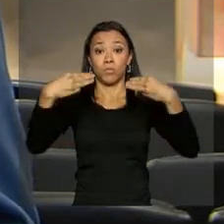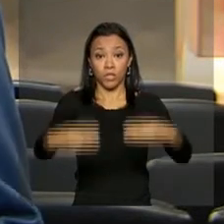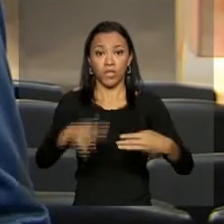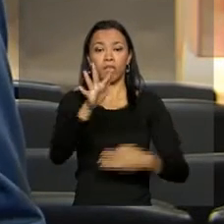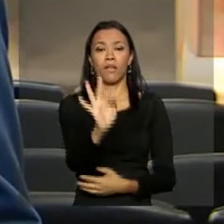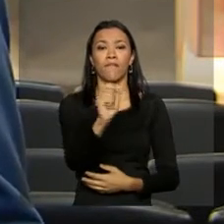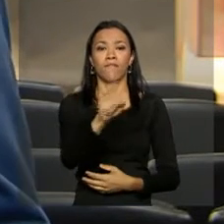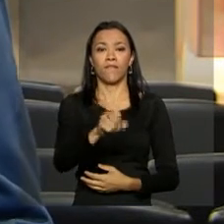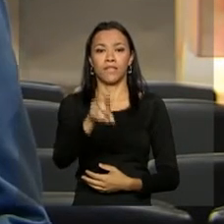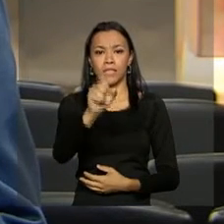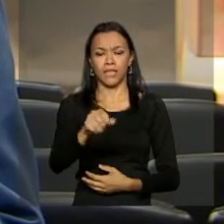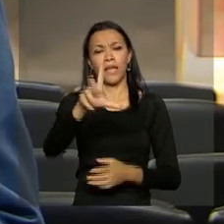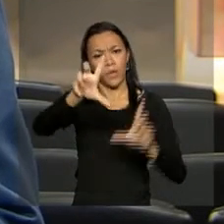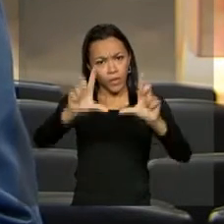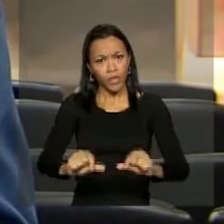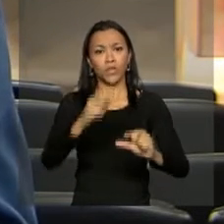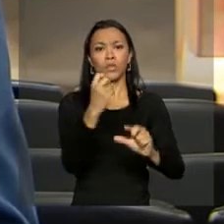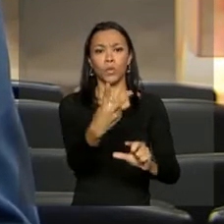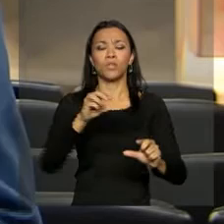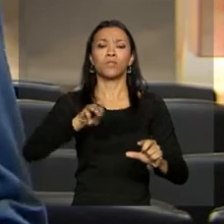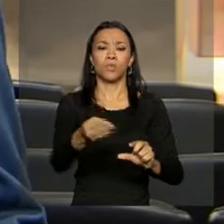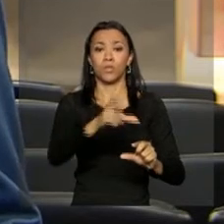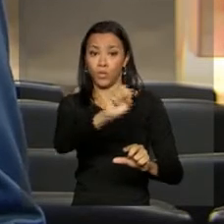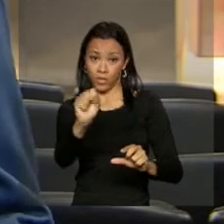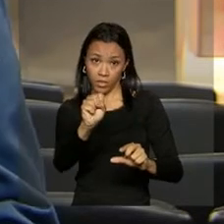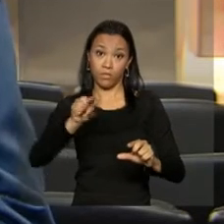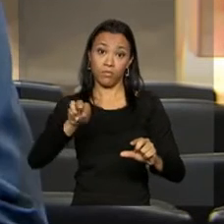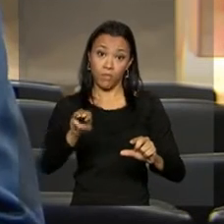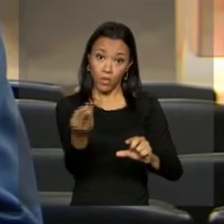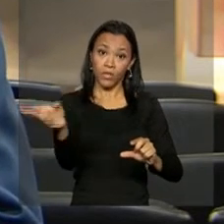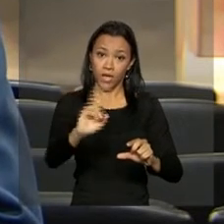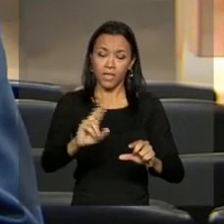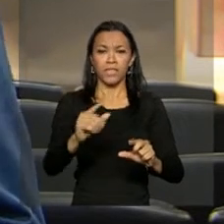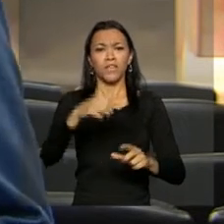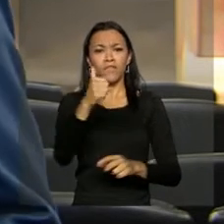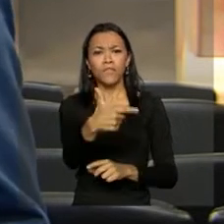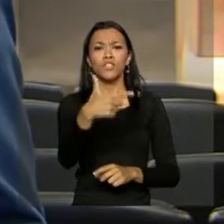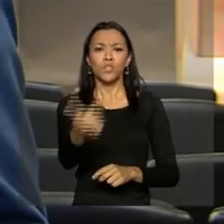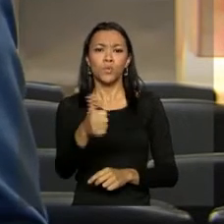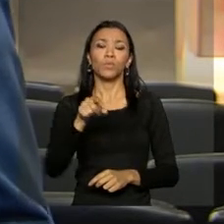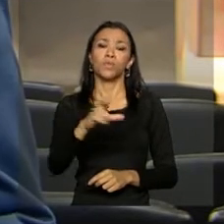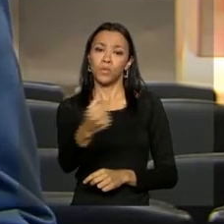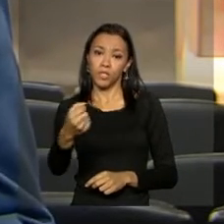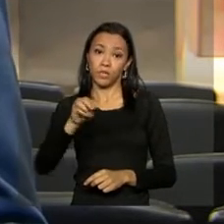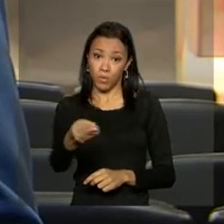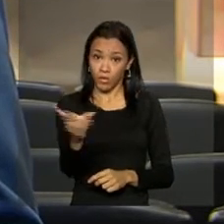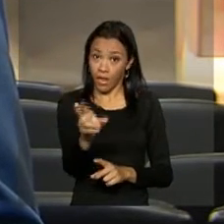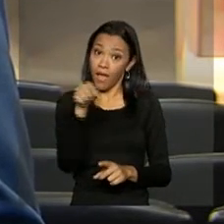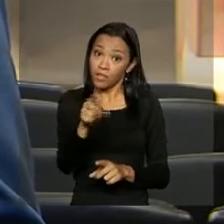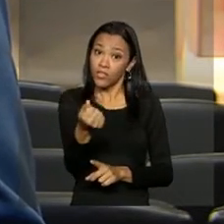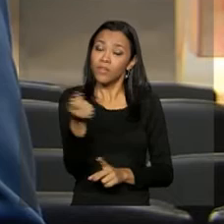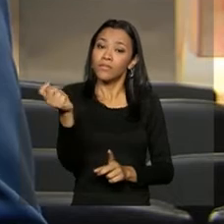economia para 2 bilhões e 800 milhões de reais. A diferença, 21 bilhões e 200 milhões de reais, pode ser